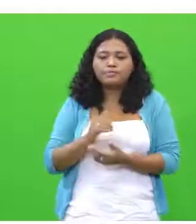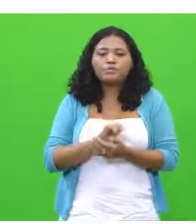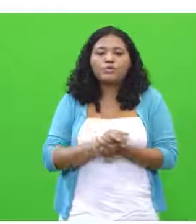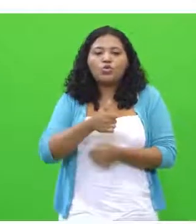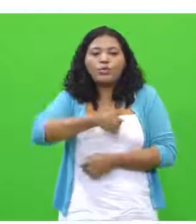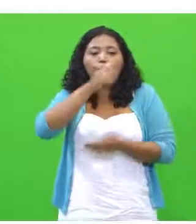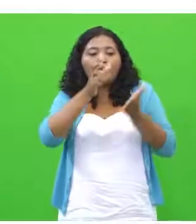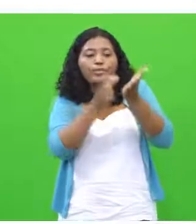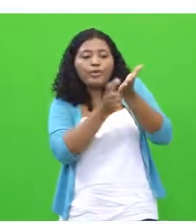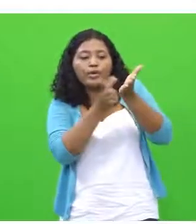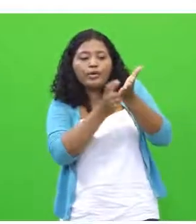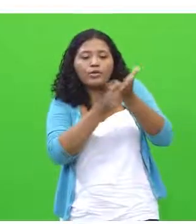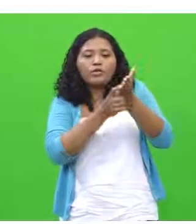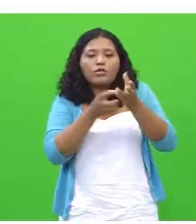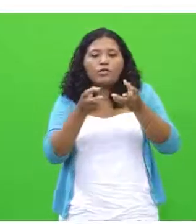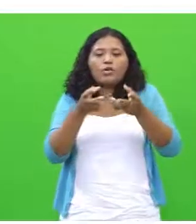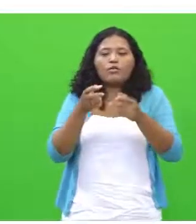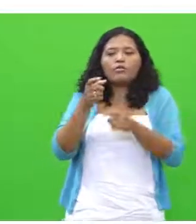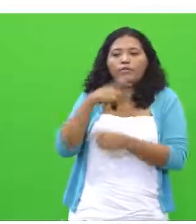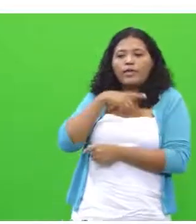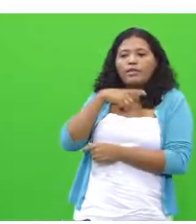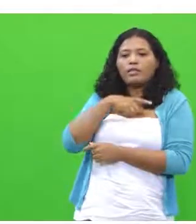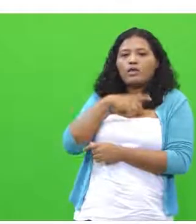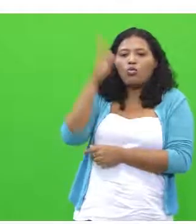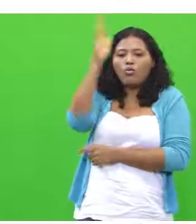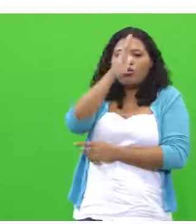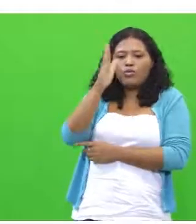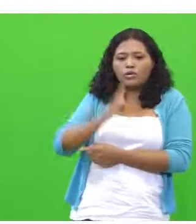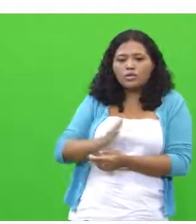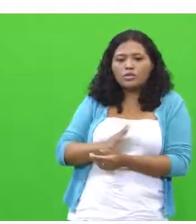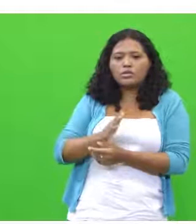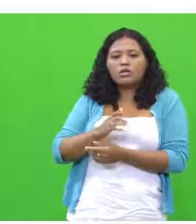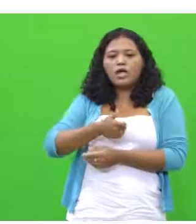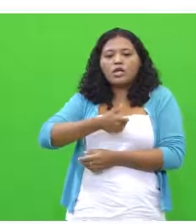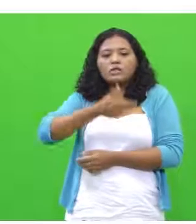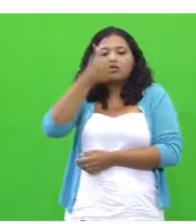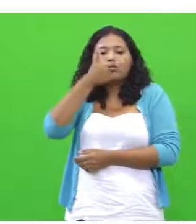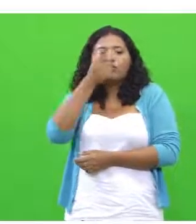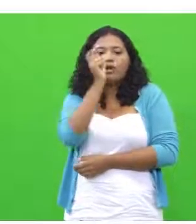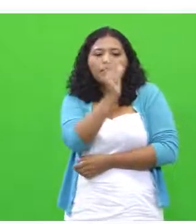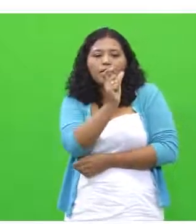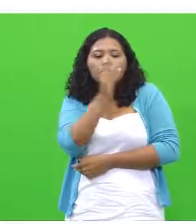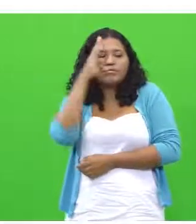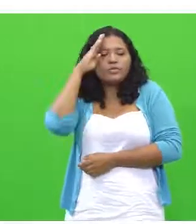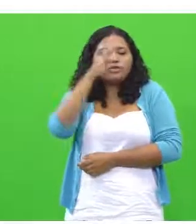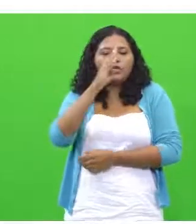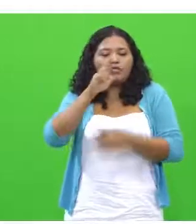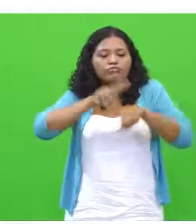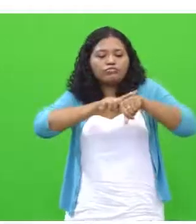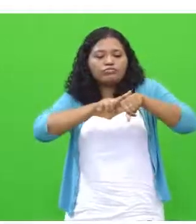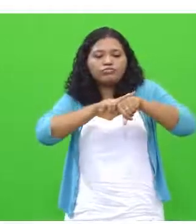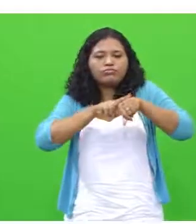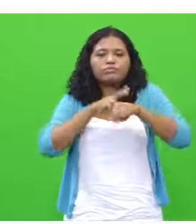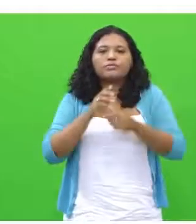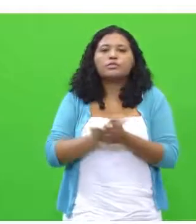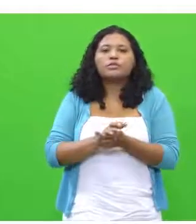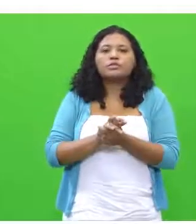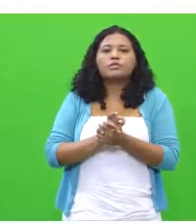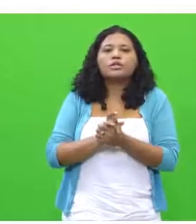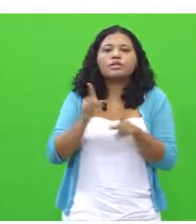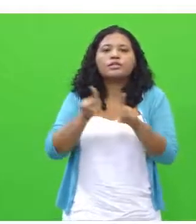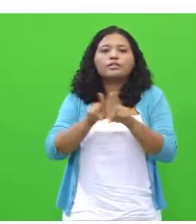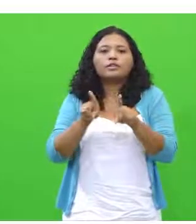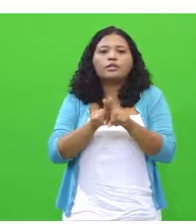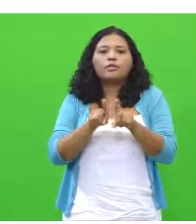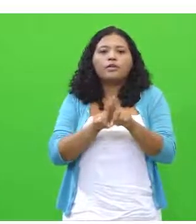Vai aparecer o Brasil, que é a segunda palavra que está sendo destacada em verde. Aparece a